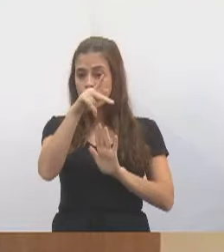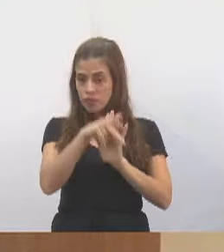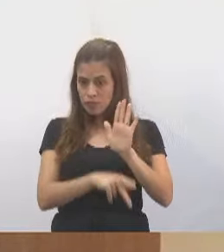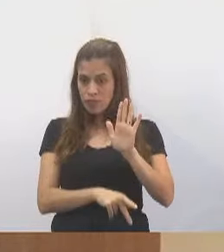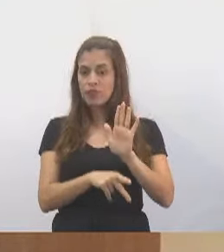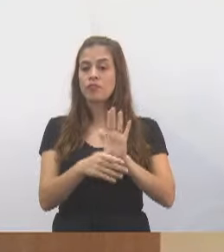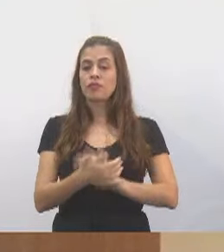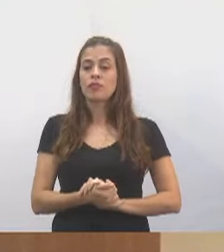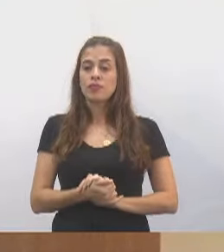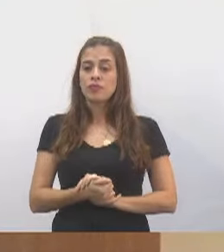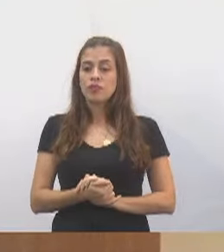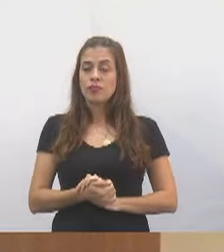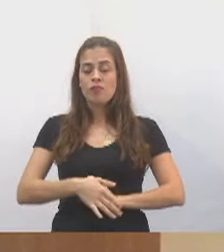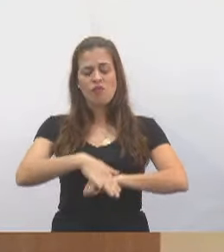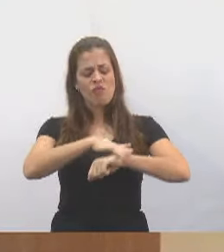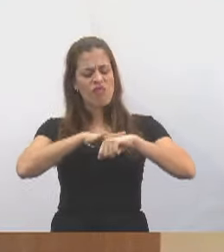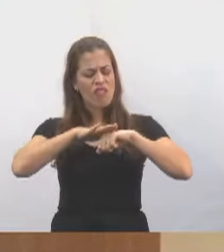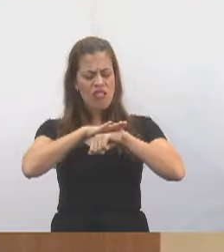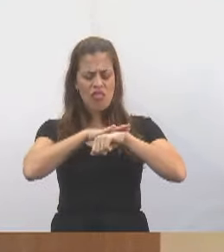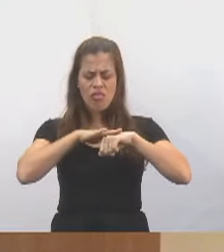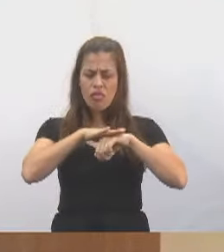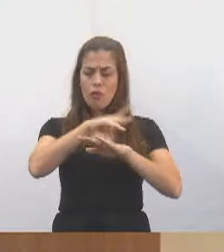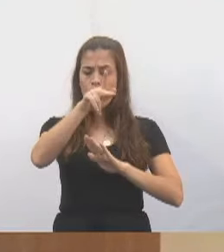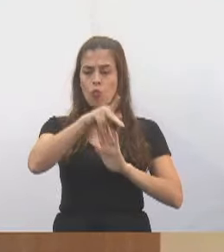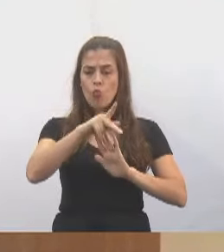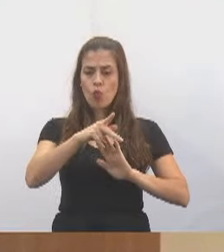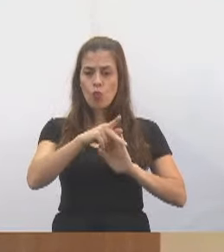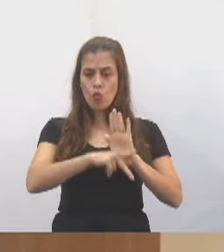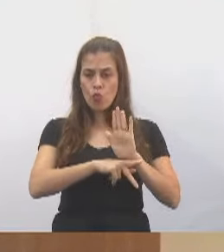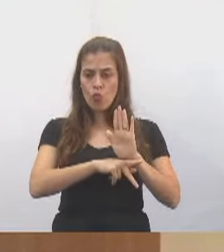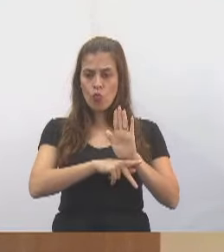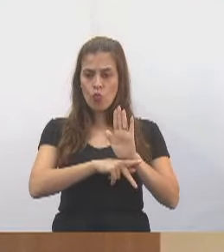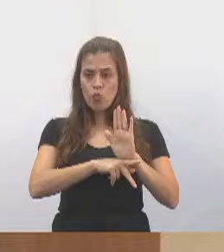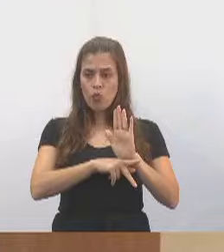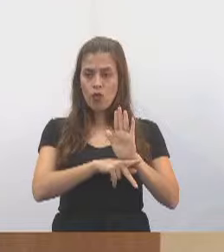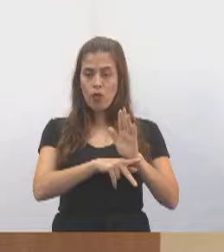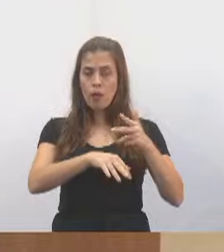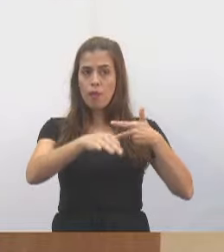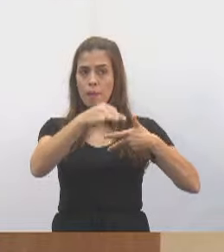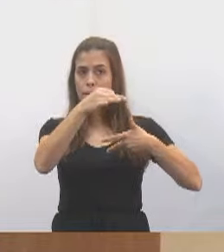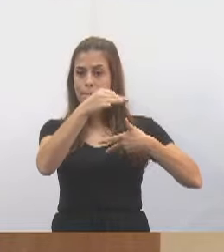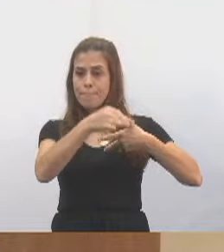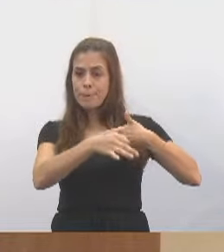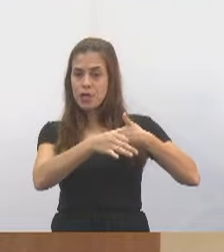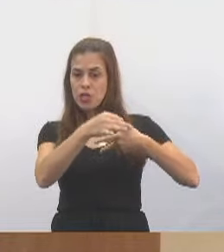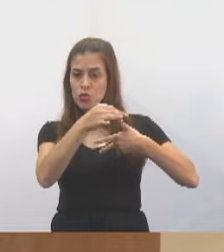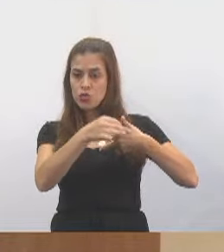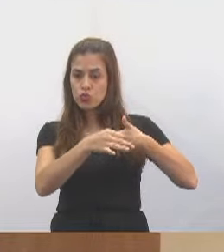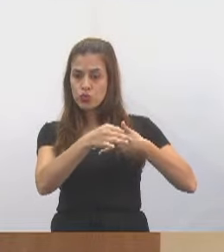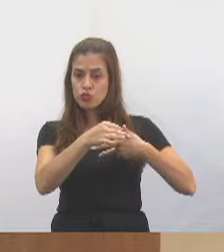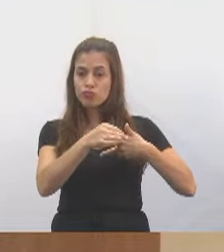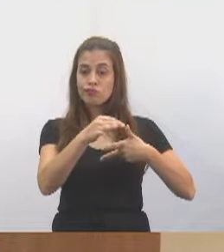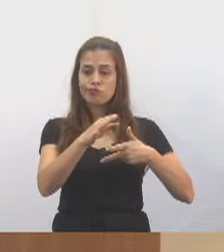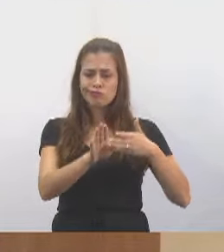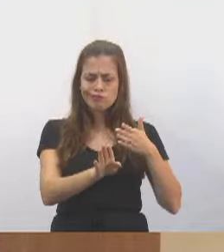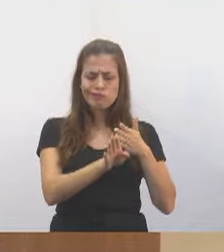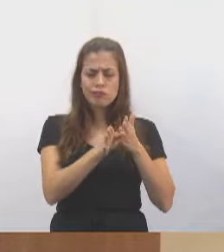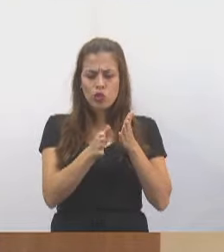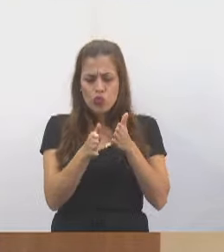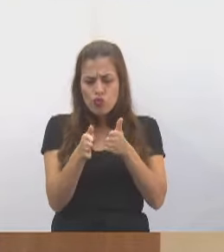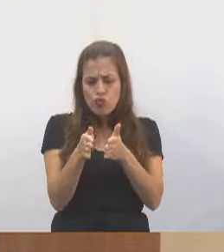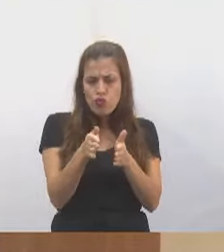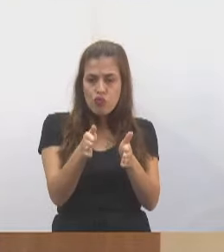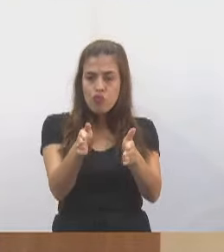nós conversamos bastante sobre esse projeto, sobre os aspectos jurídicos, e encontramos um caminho